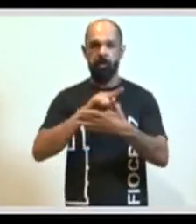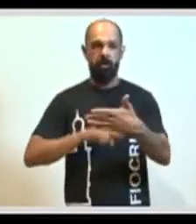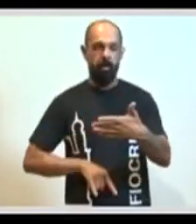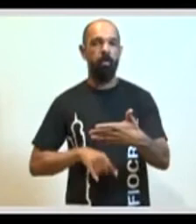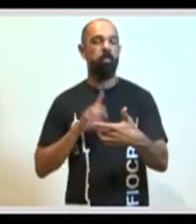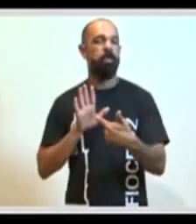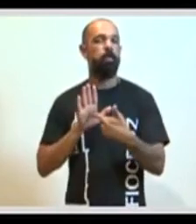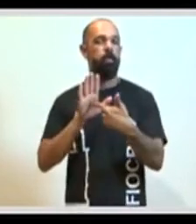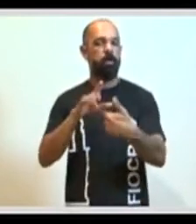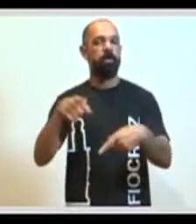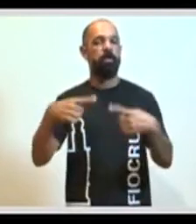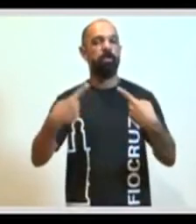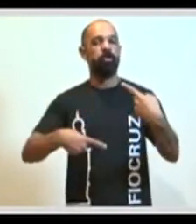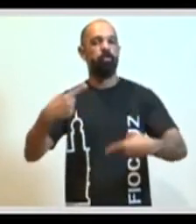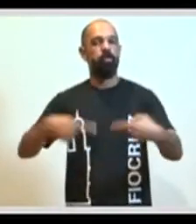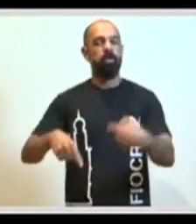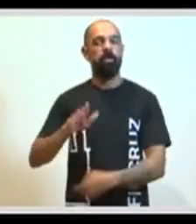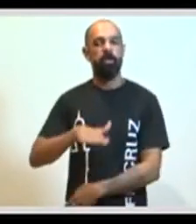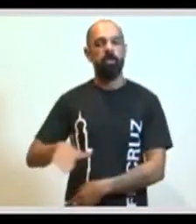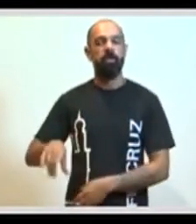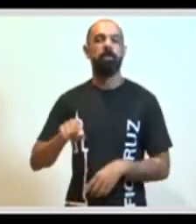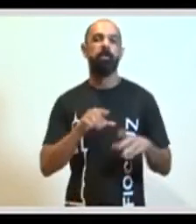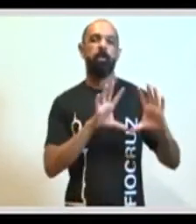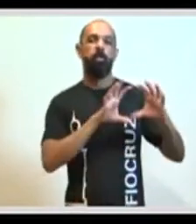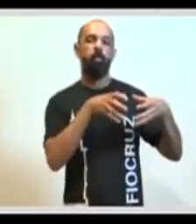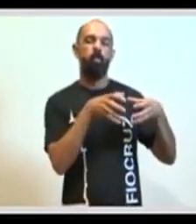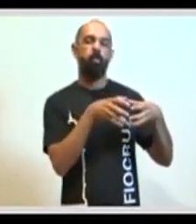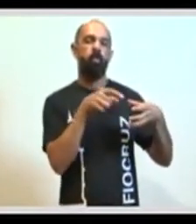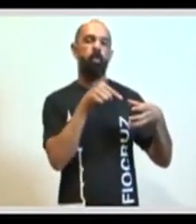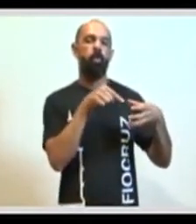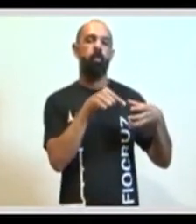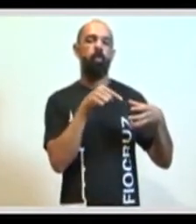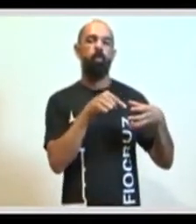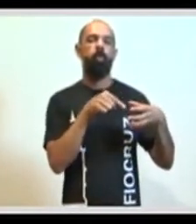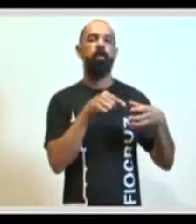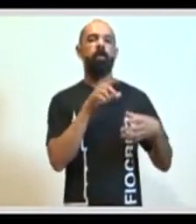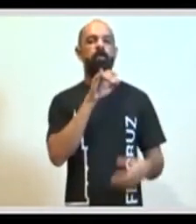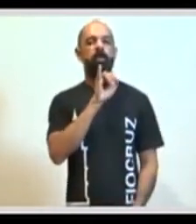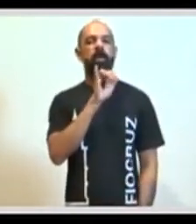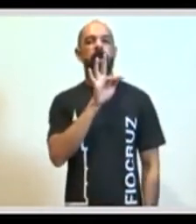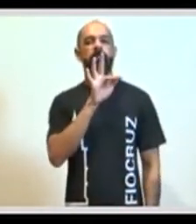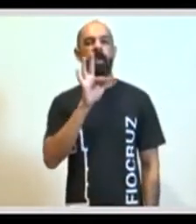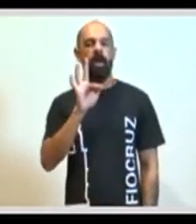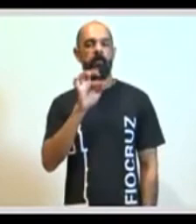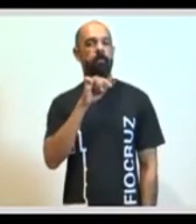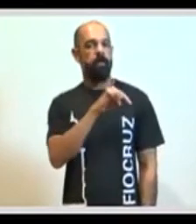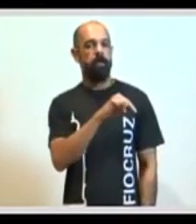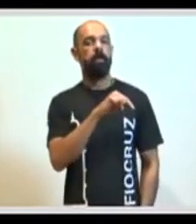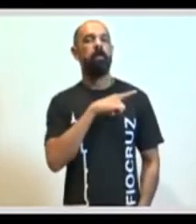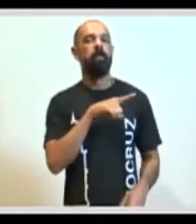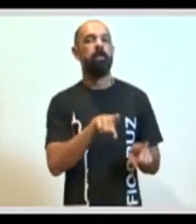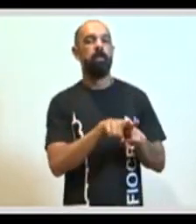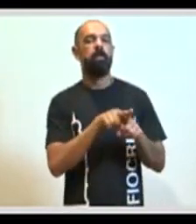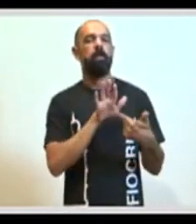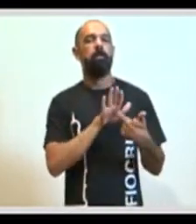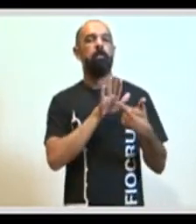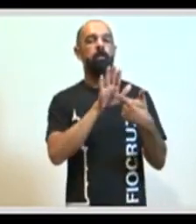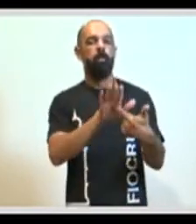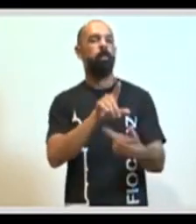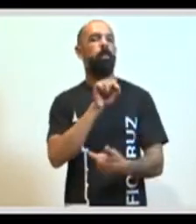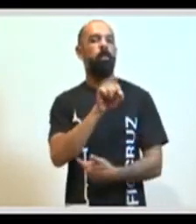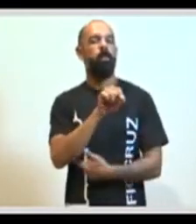revela essa discussão também das crianças, tem um grupo de profissionais lá do UFF, que traz também esse lado que o irmão tem